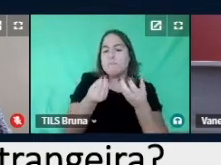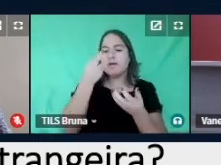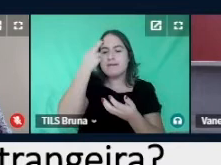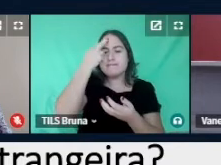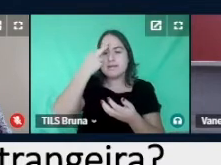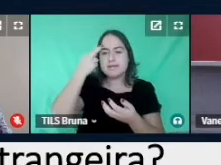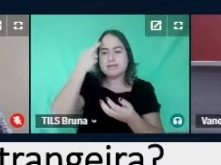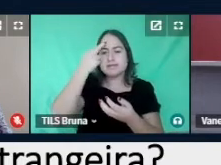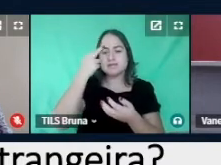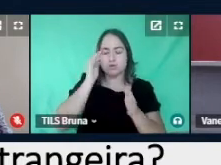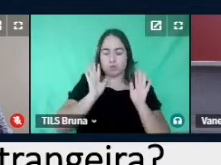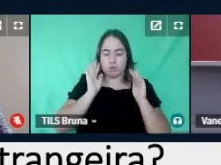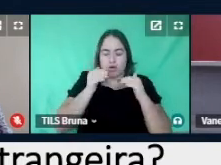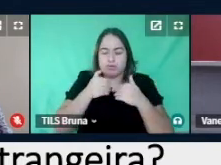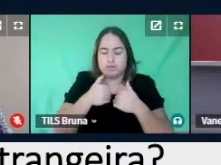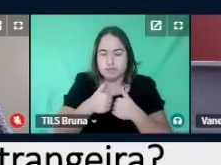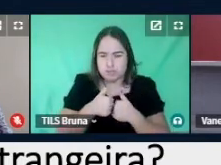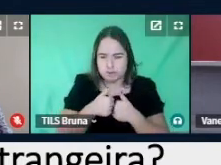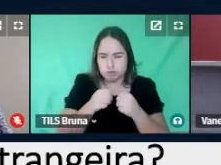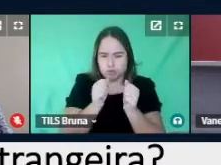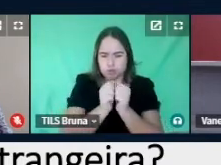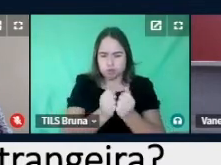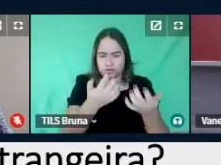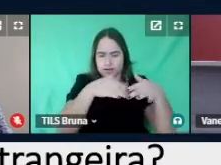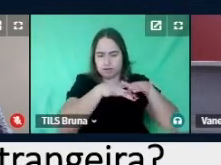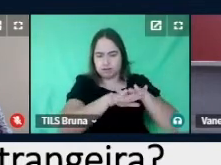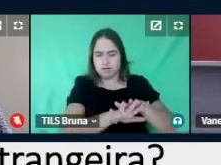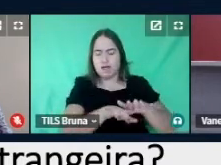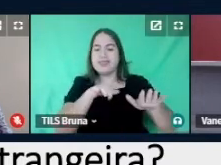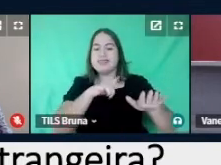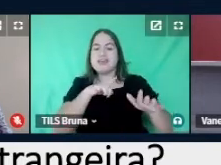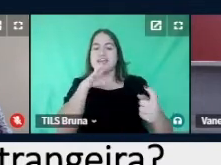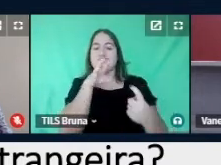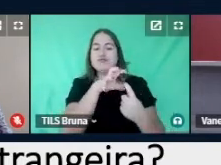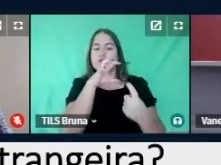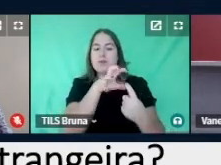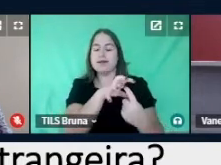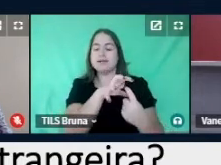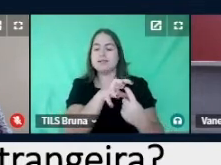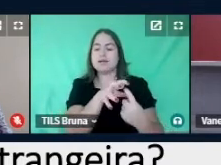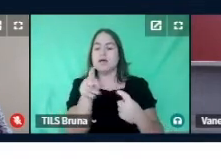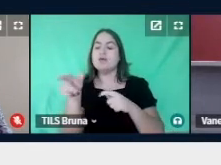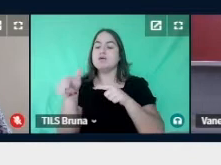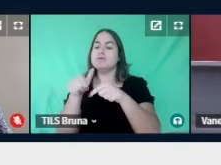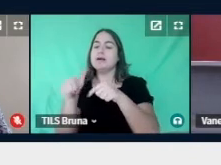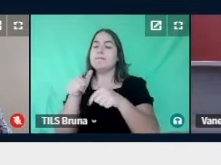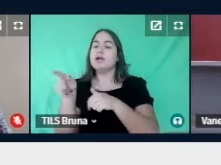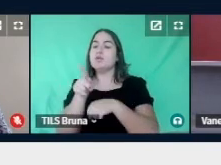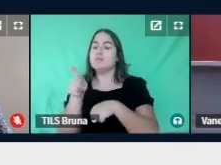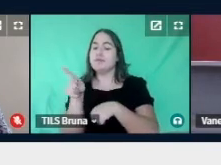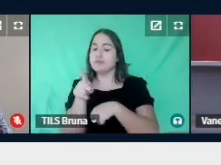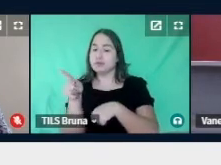transtorno do espectro autista e a inclusão impacta a abordagem da professora participante de pesquisa?